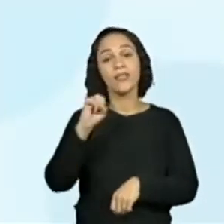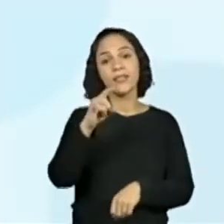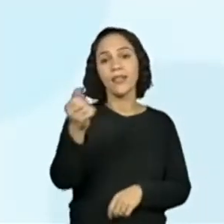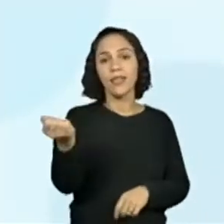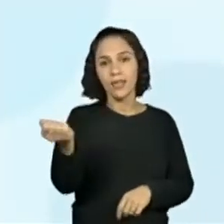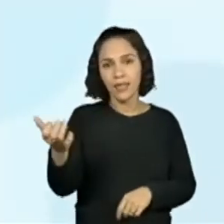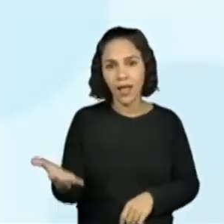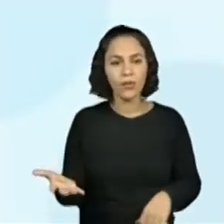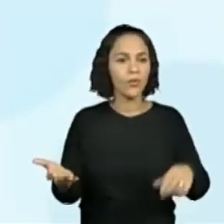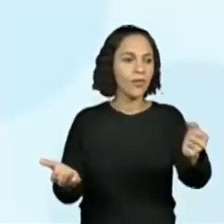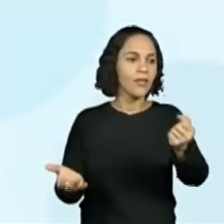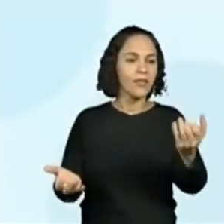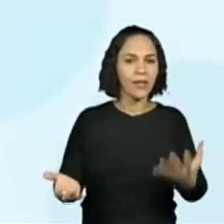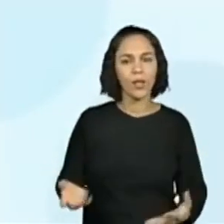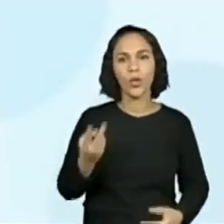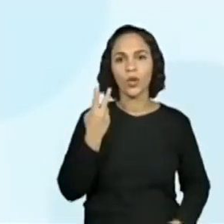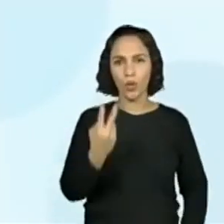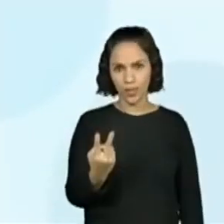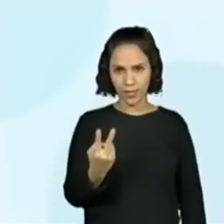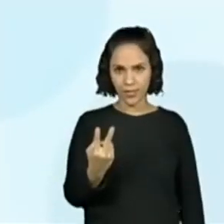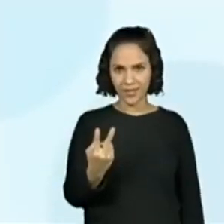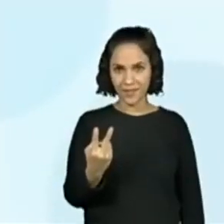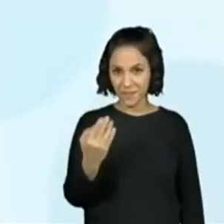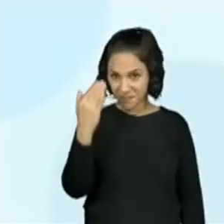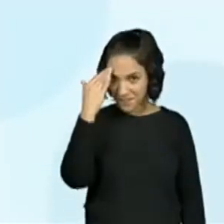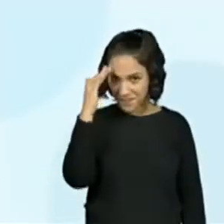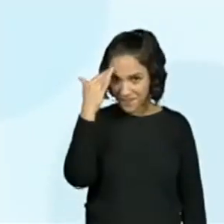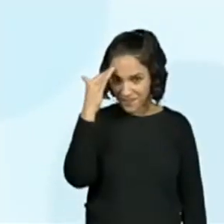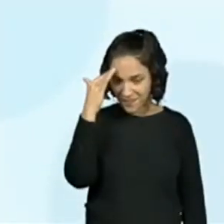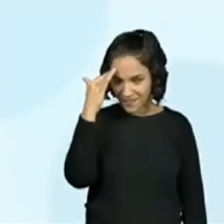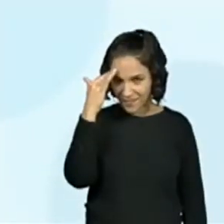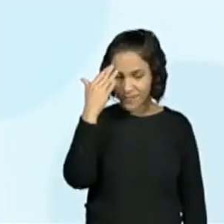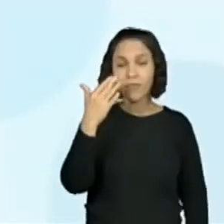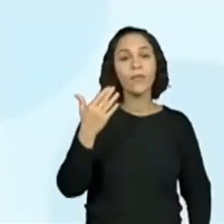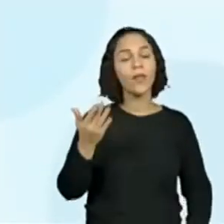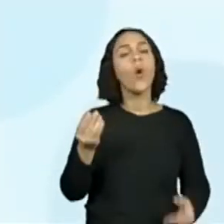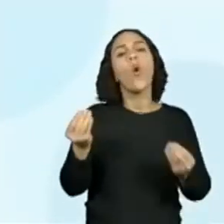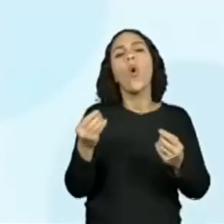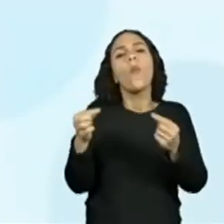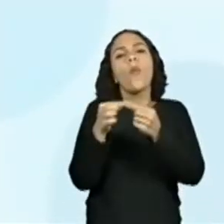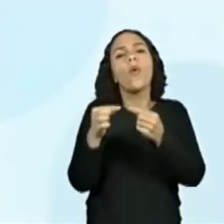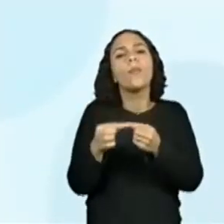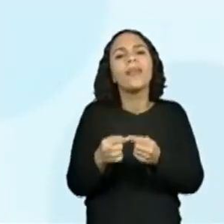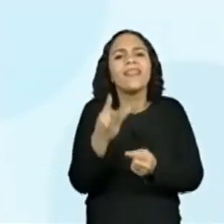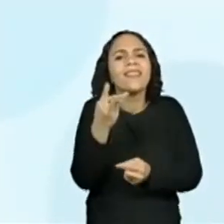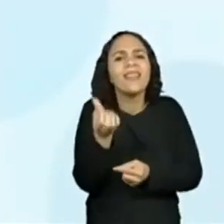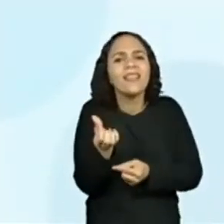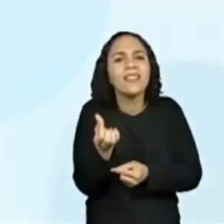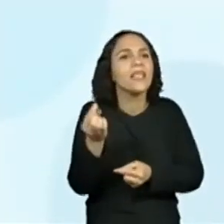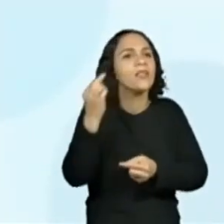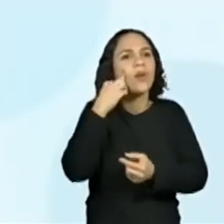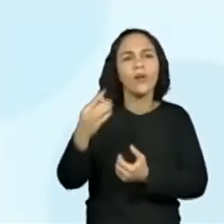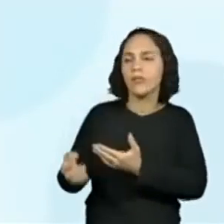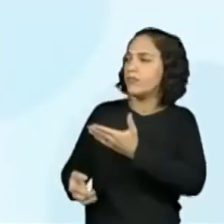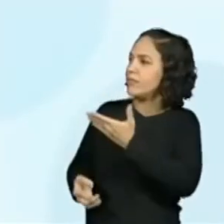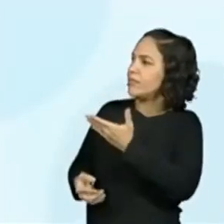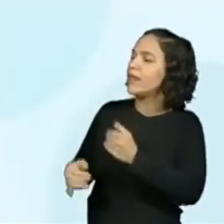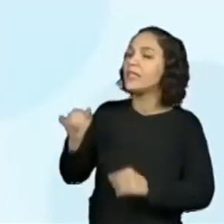de dois dados. Legal. Certo? E aí, essas são as possibilidades de combinação. Certo?